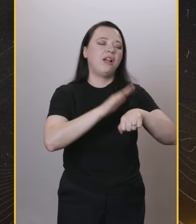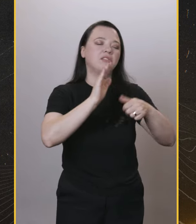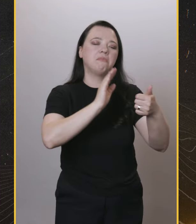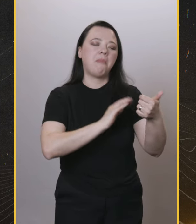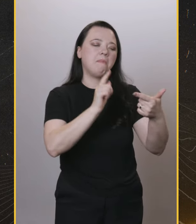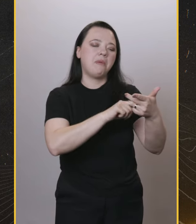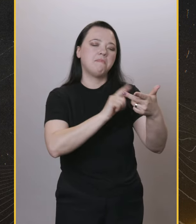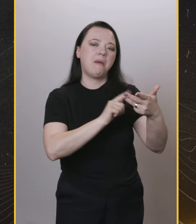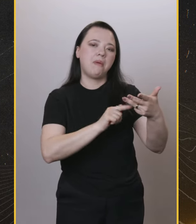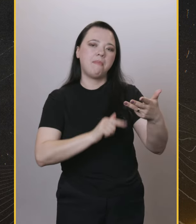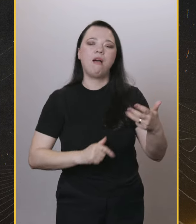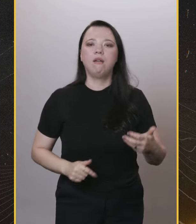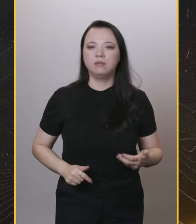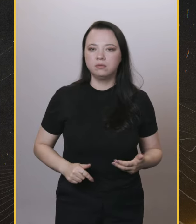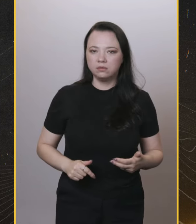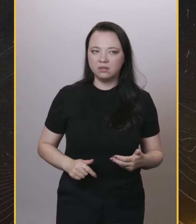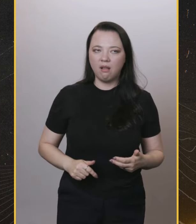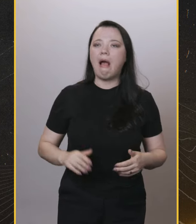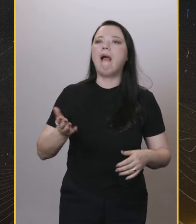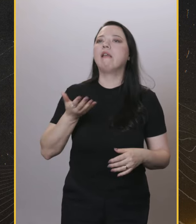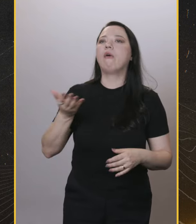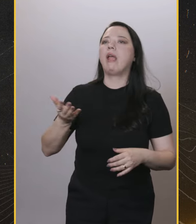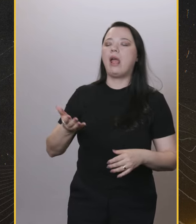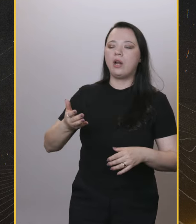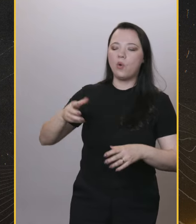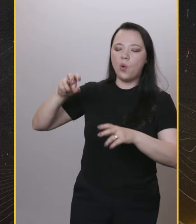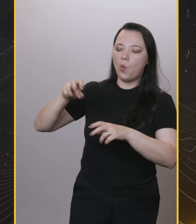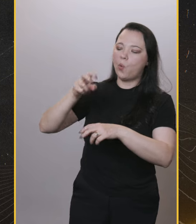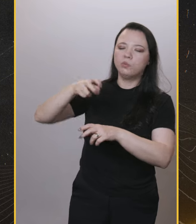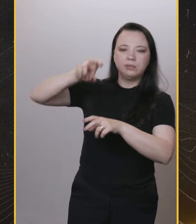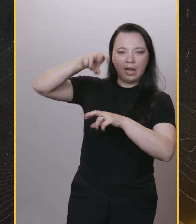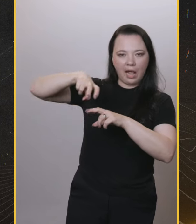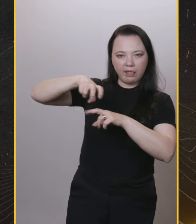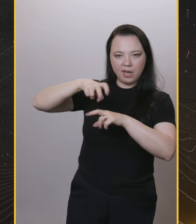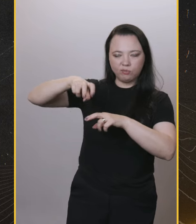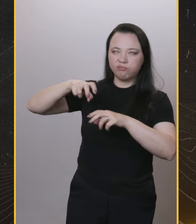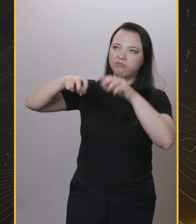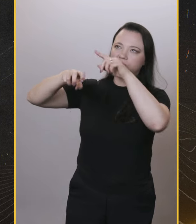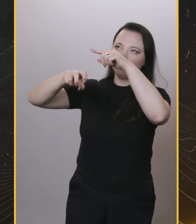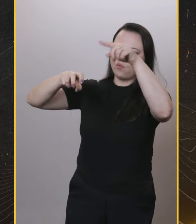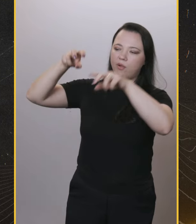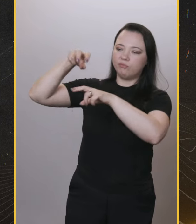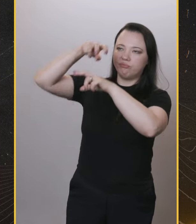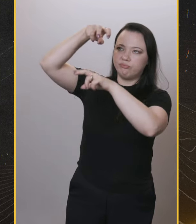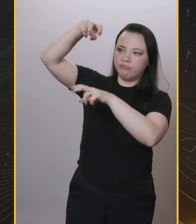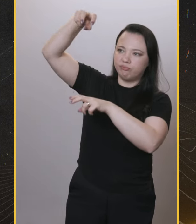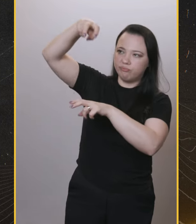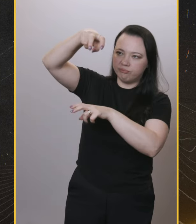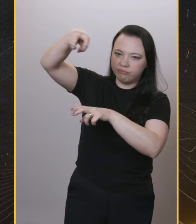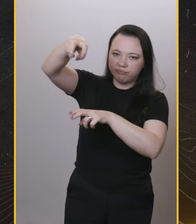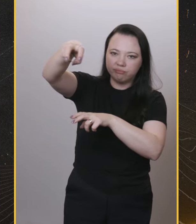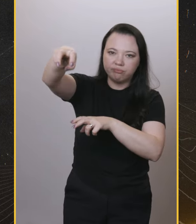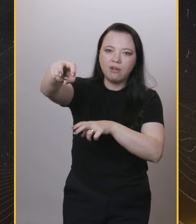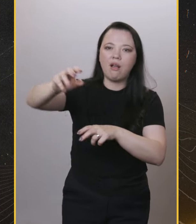de é conversa, isso não existe, tem gente que se engana com isso. Ah, eu vou fazer um teleférico do... Não é, a